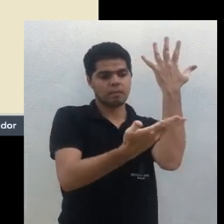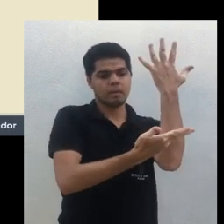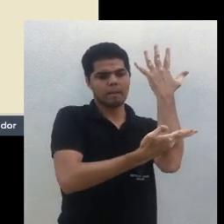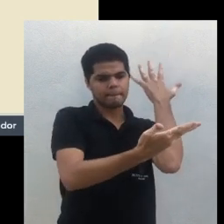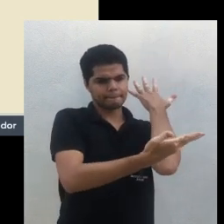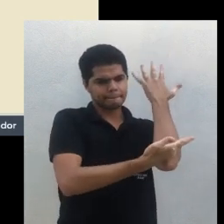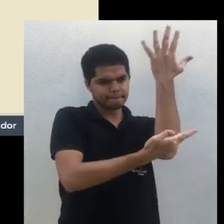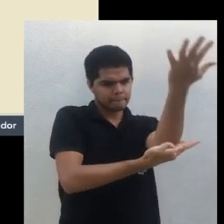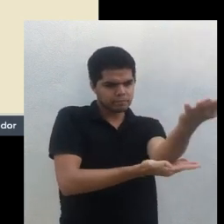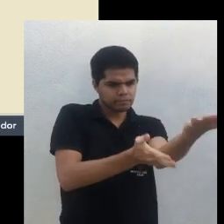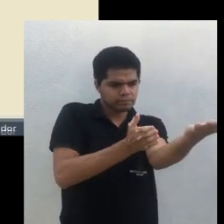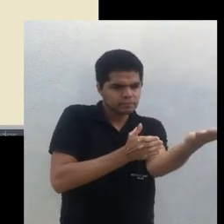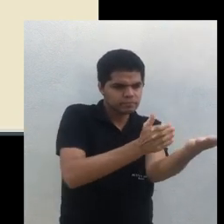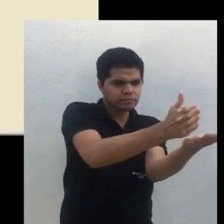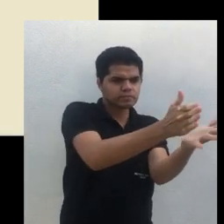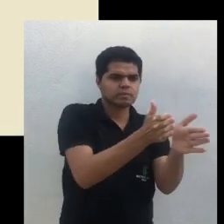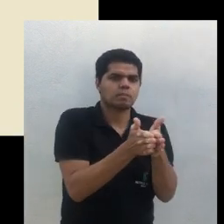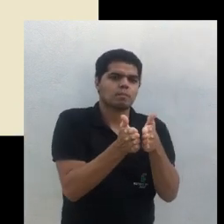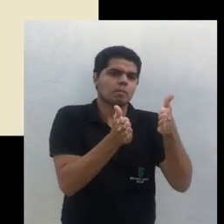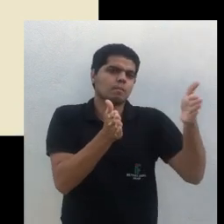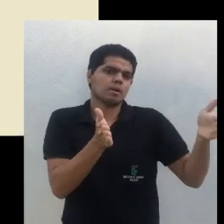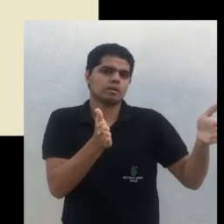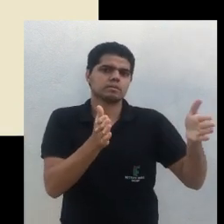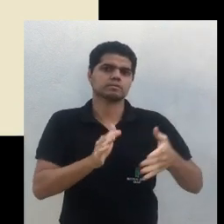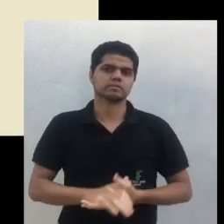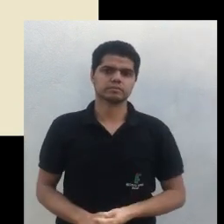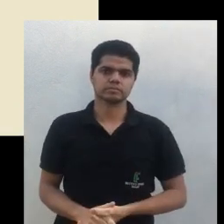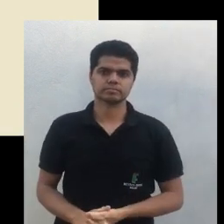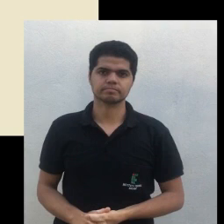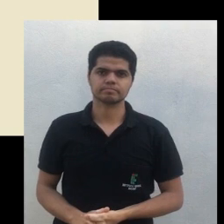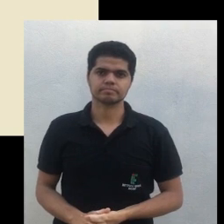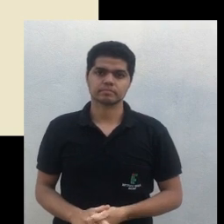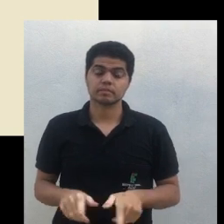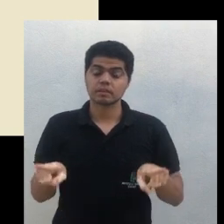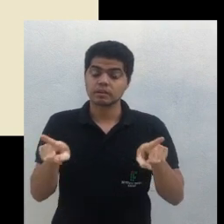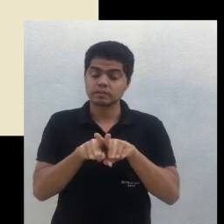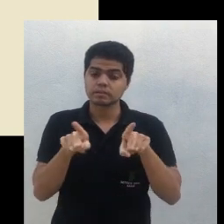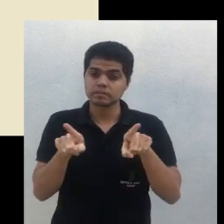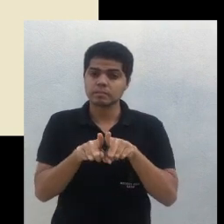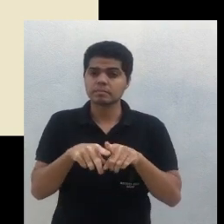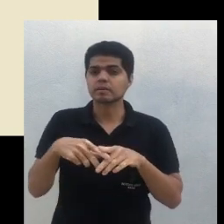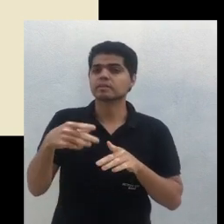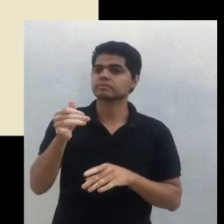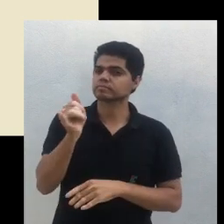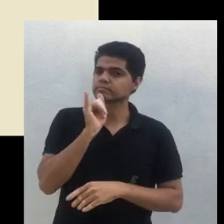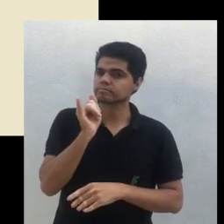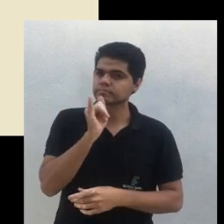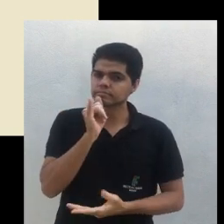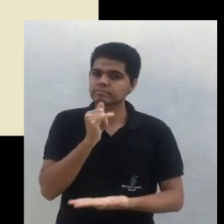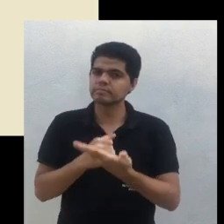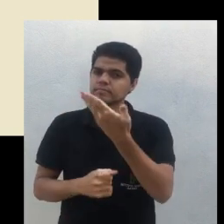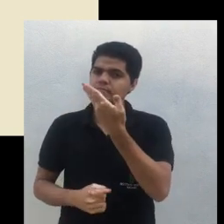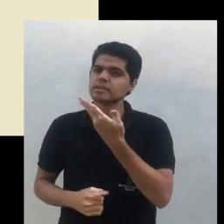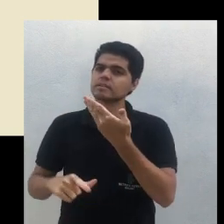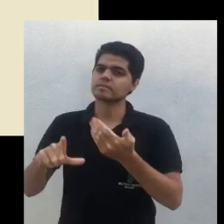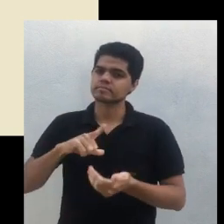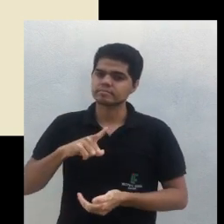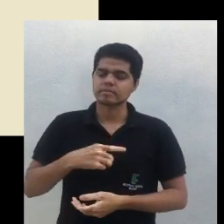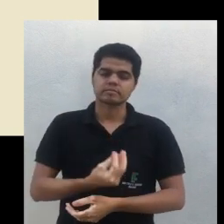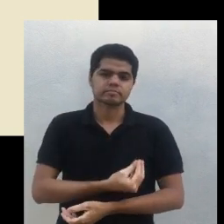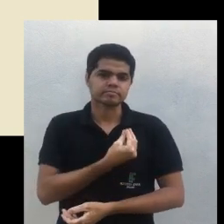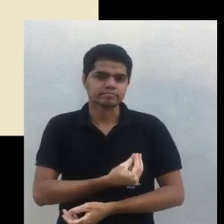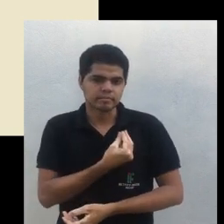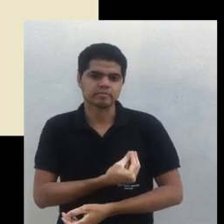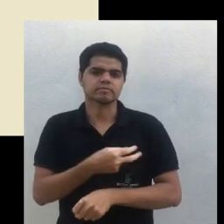as nativas como estão intercaladas aqui no meio porque não é aí aqui eu coloquei a pupunha é planta que precisa de sol